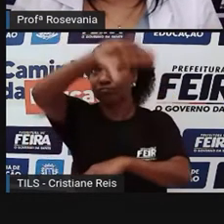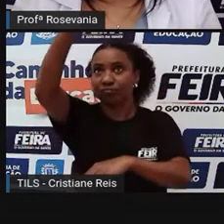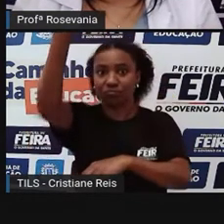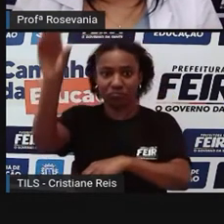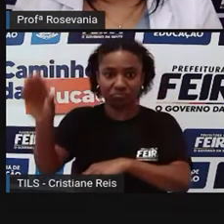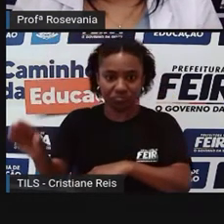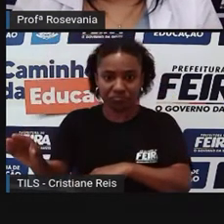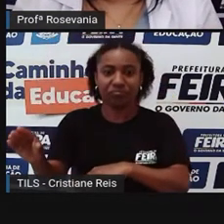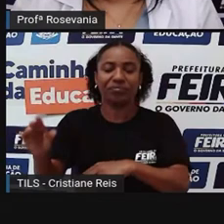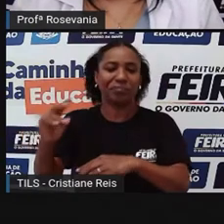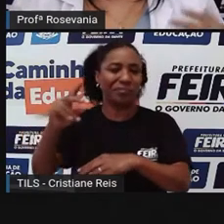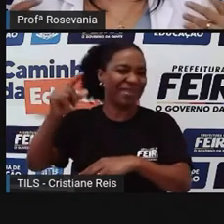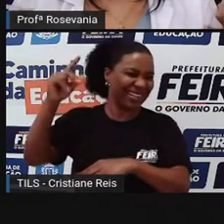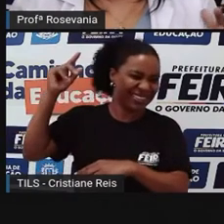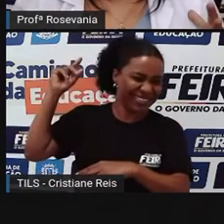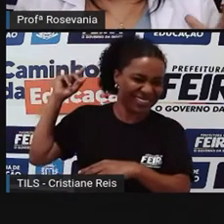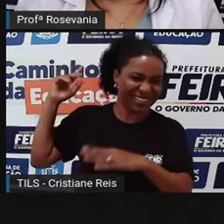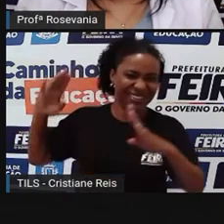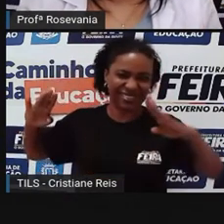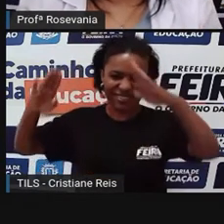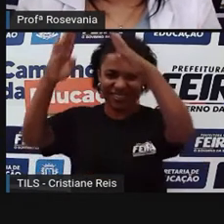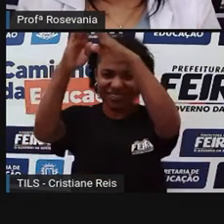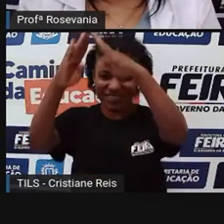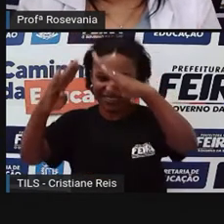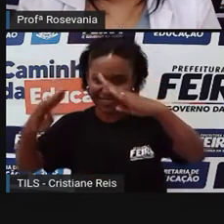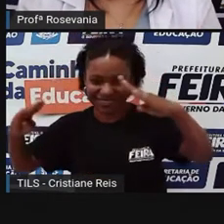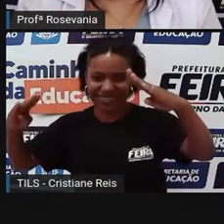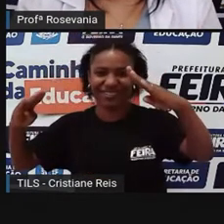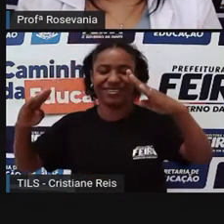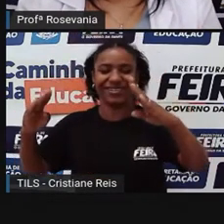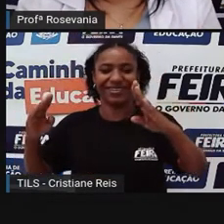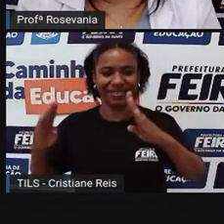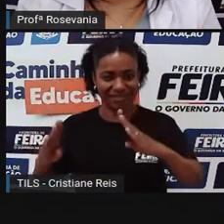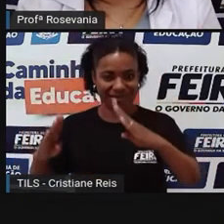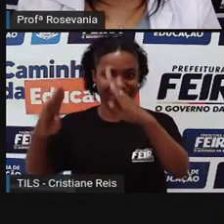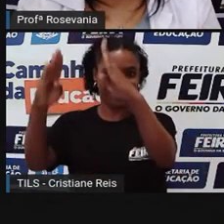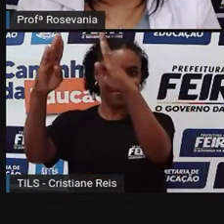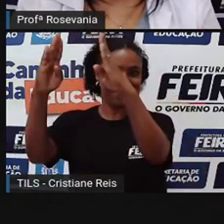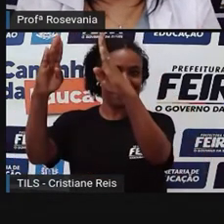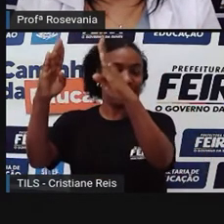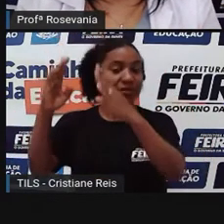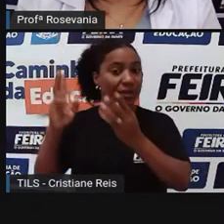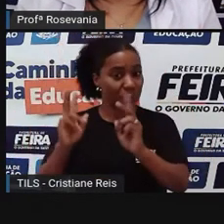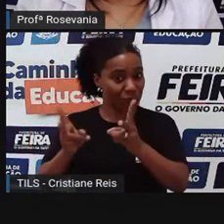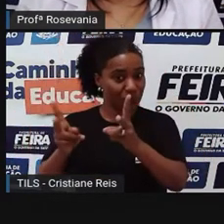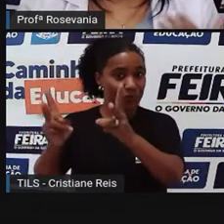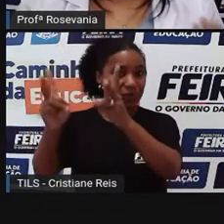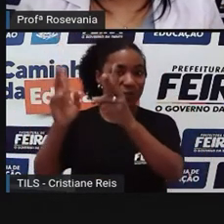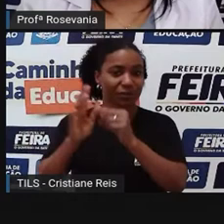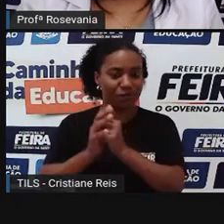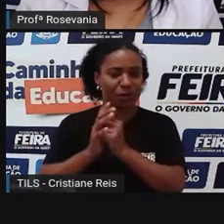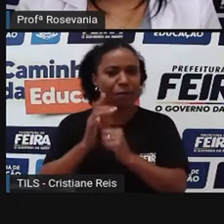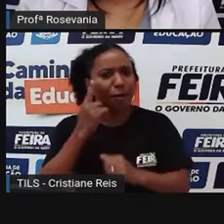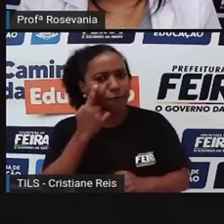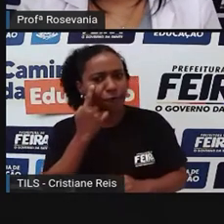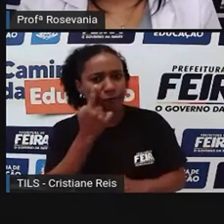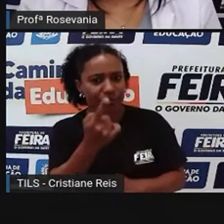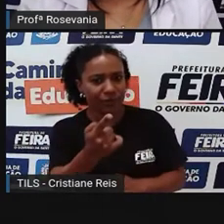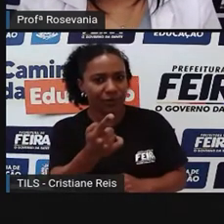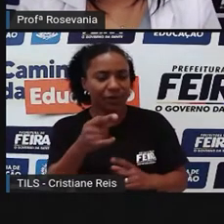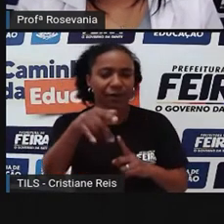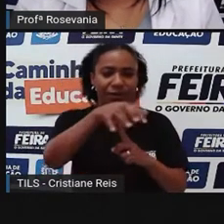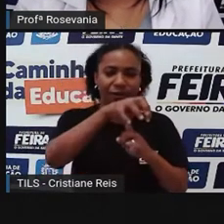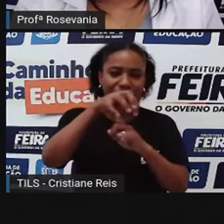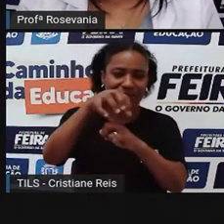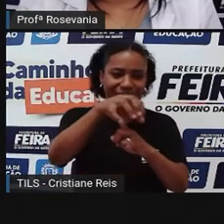era originalmente. Então, aí a gente está percebendo uma feira livre. E não é comum hoje, né, que